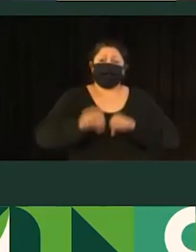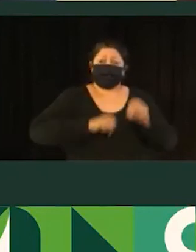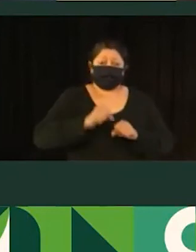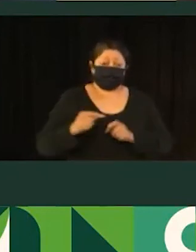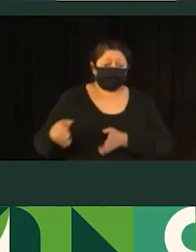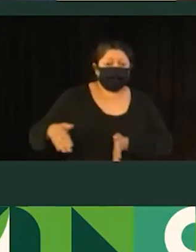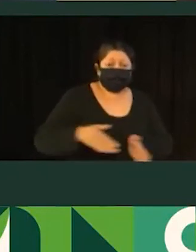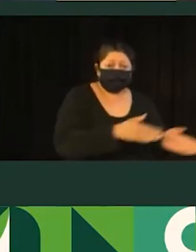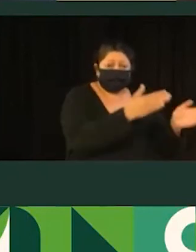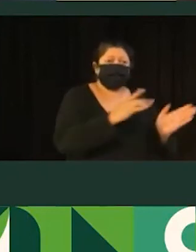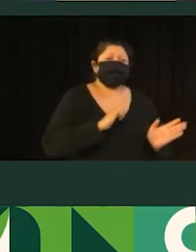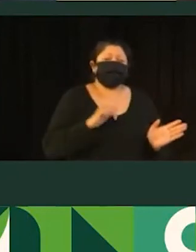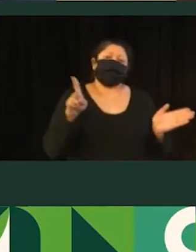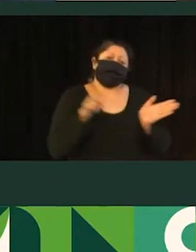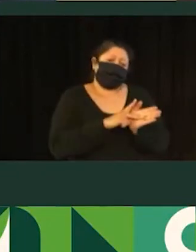rolamento e o ciclista.